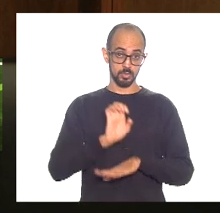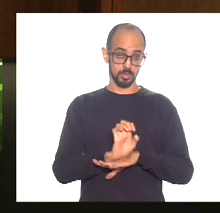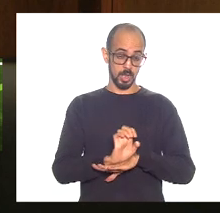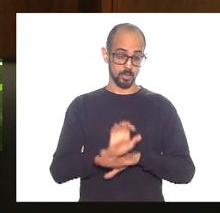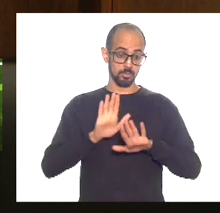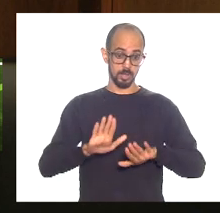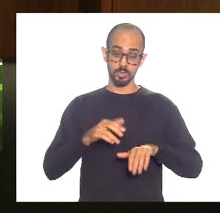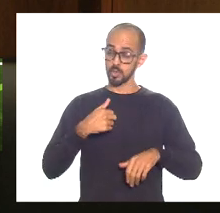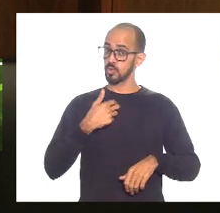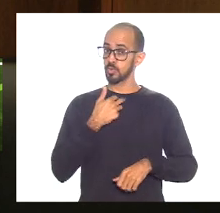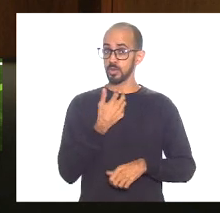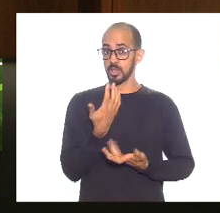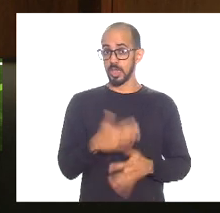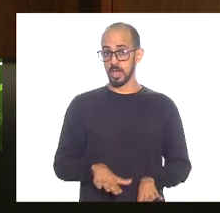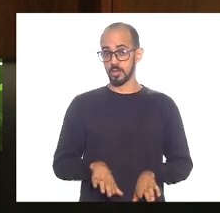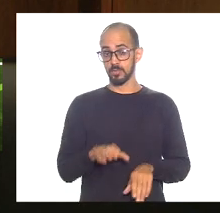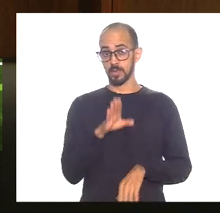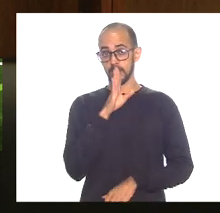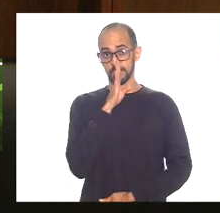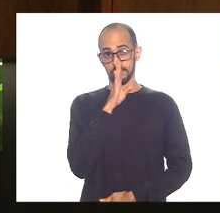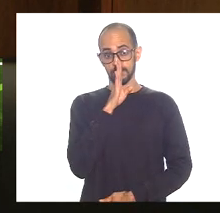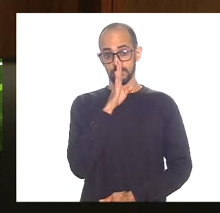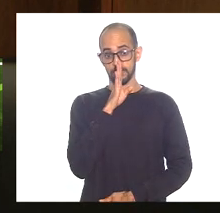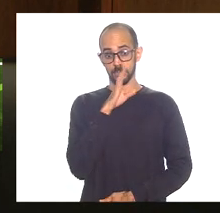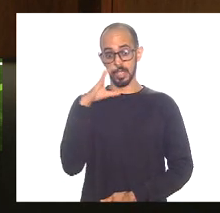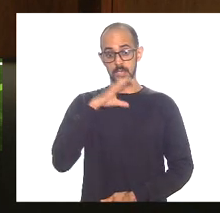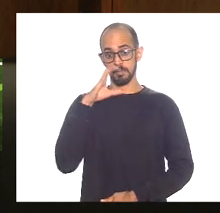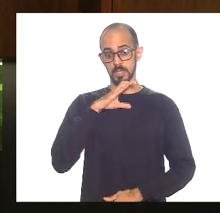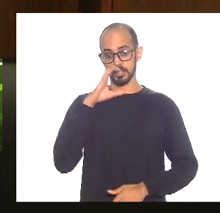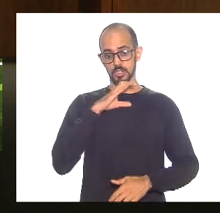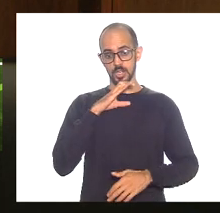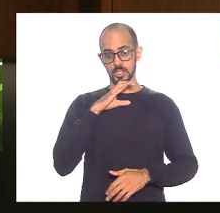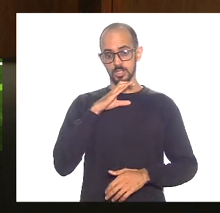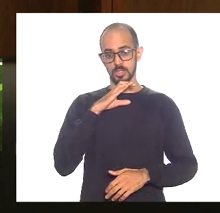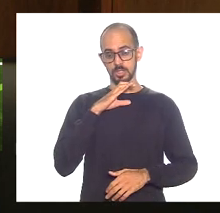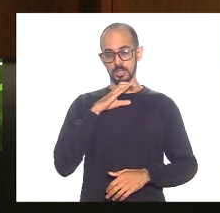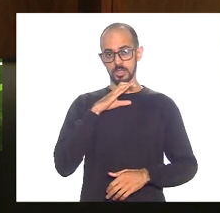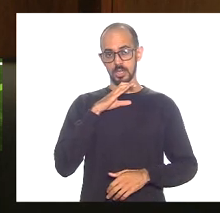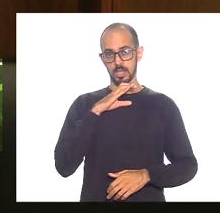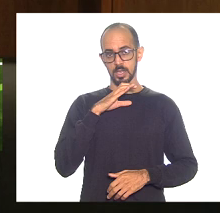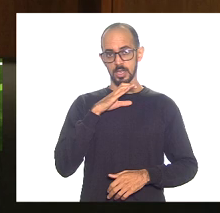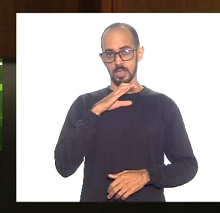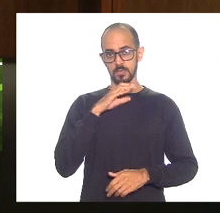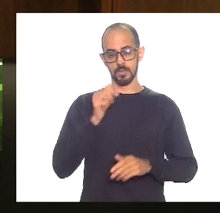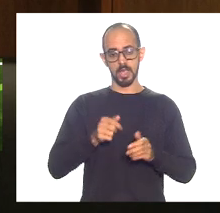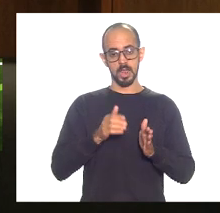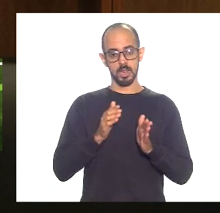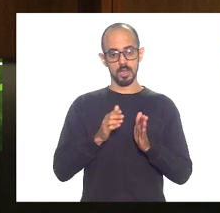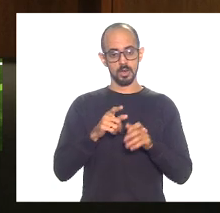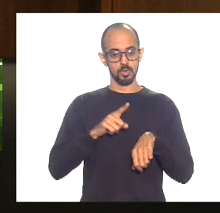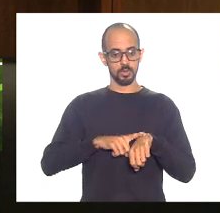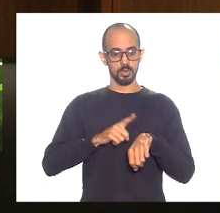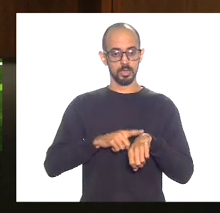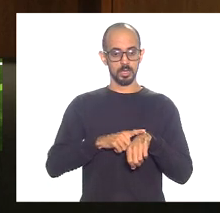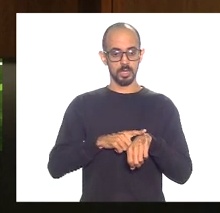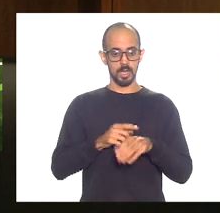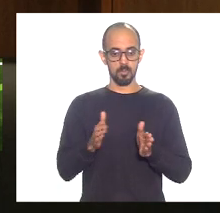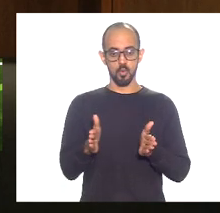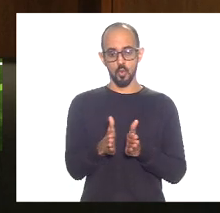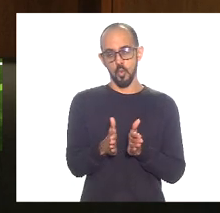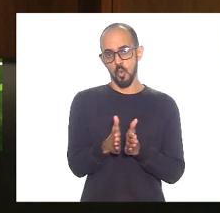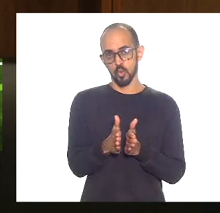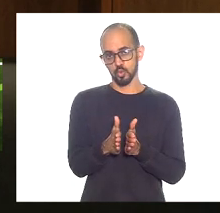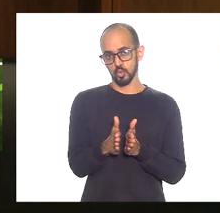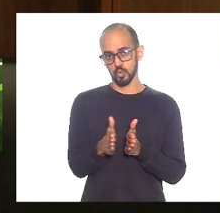ficar calado e deixar o emergencial tomar conta do médio e longo prazo então quero agradecer